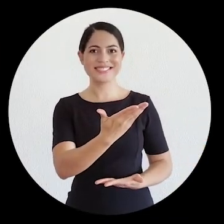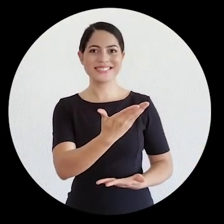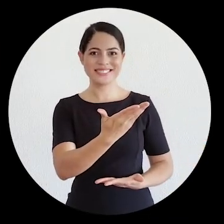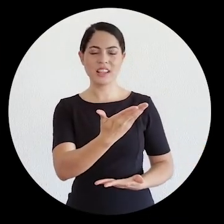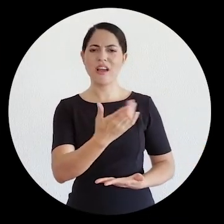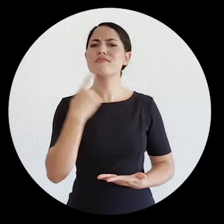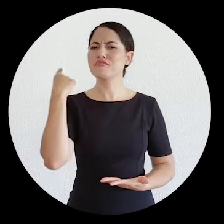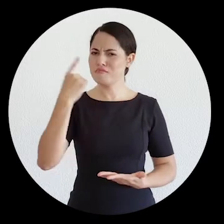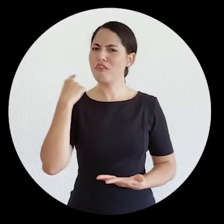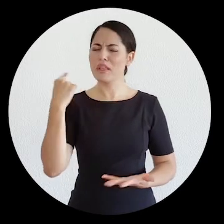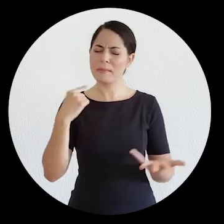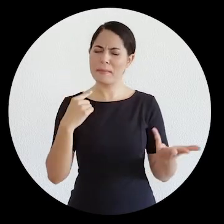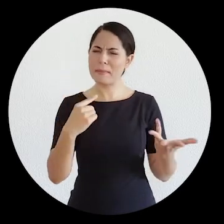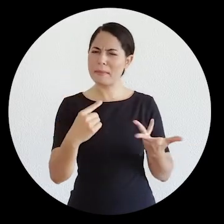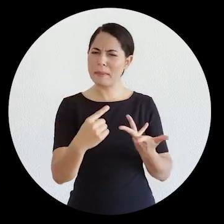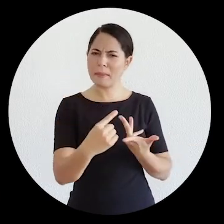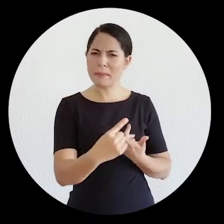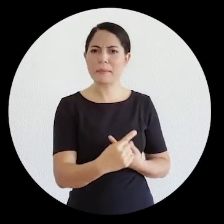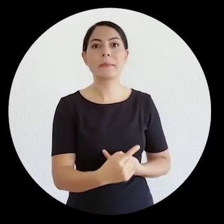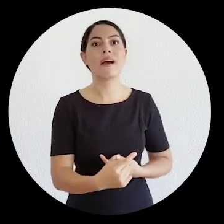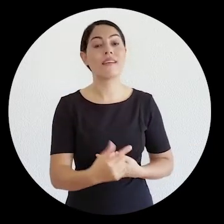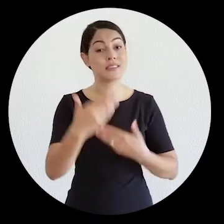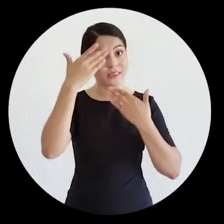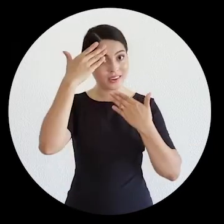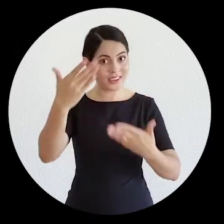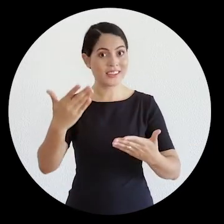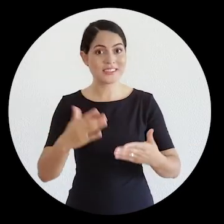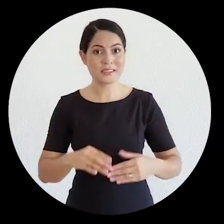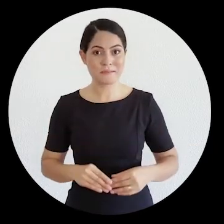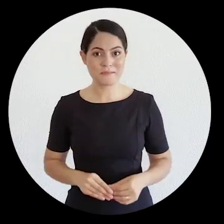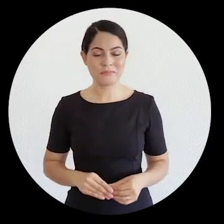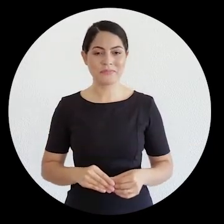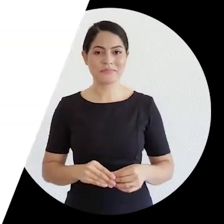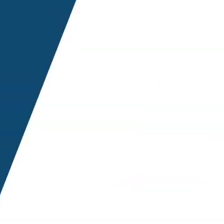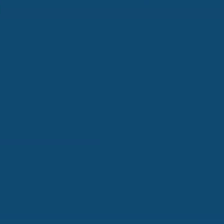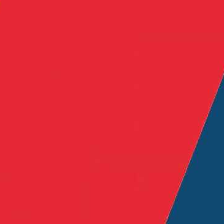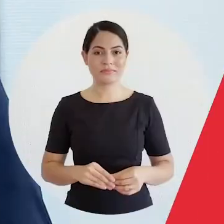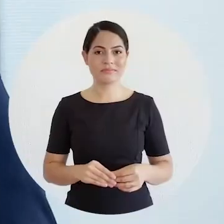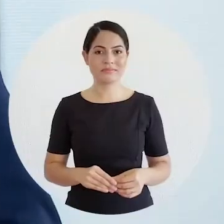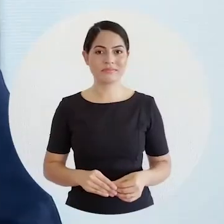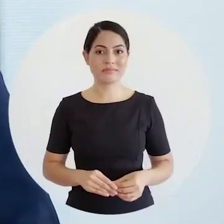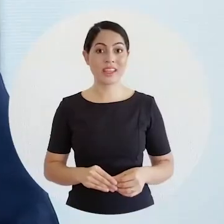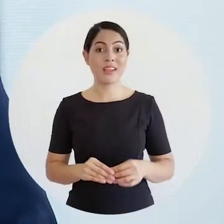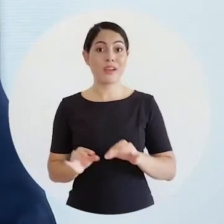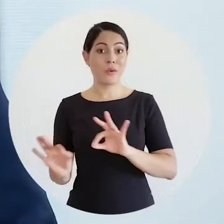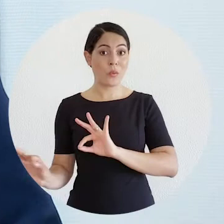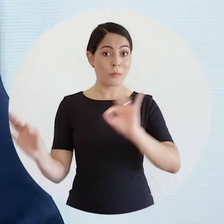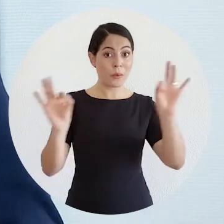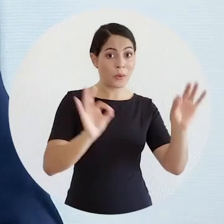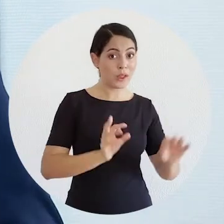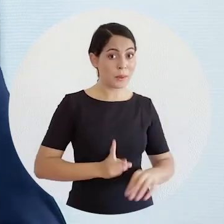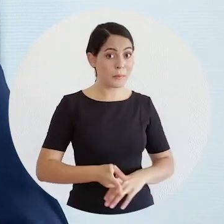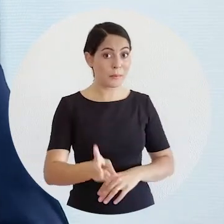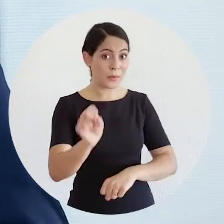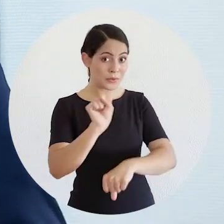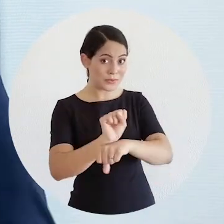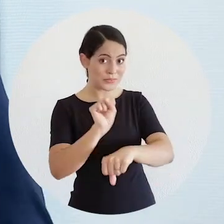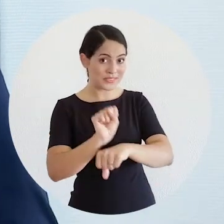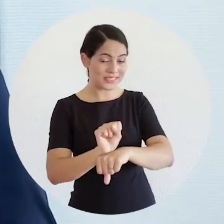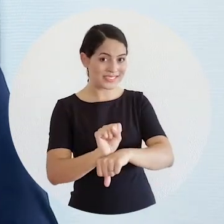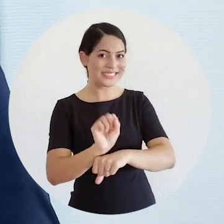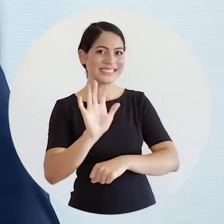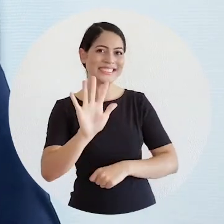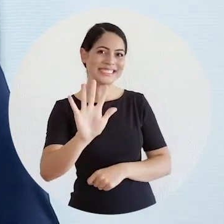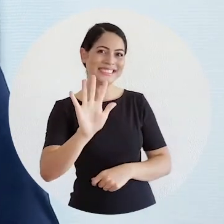Excelência teve com a advocacia, que eu quero agradecer e reconhecer. Nós vamos para um breve intervalo. É